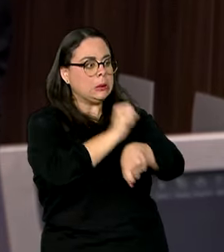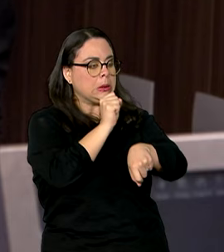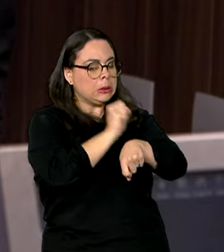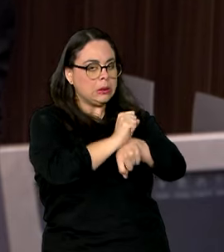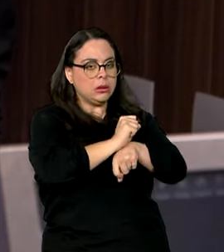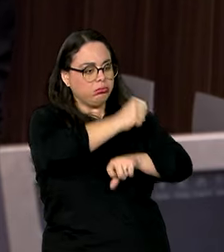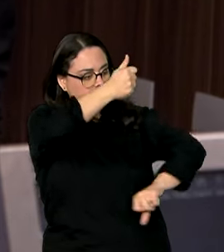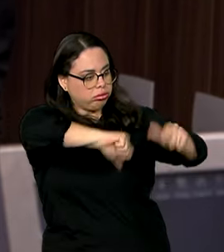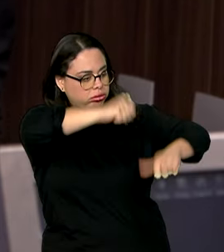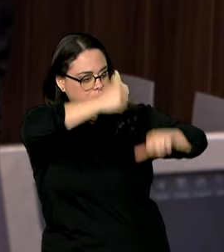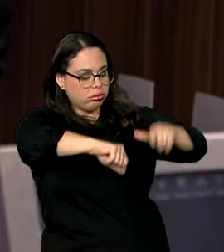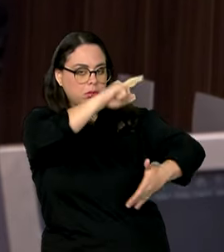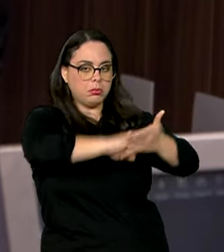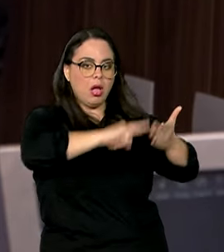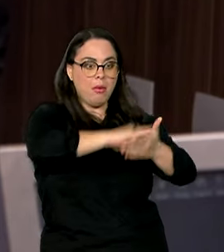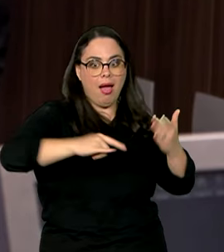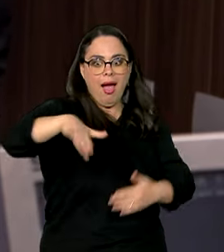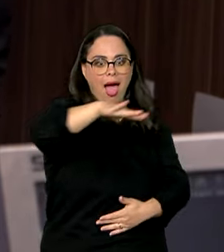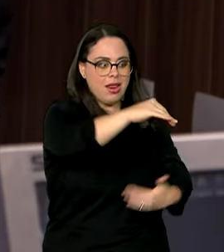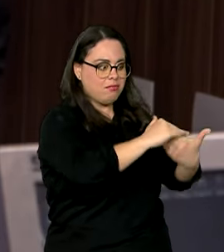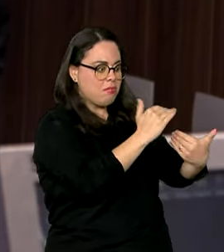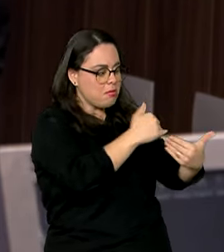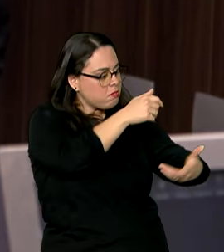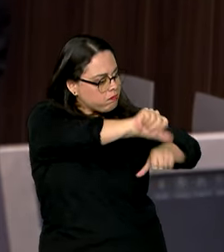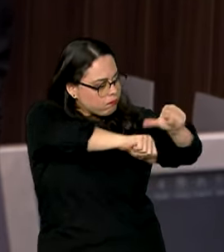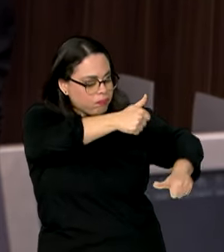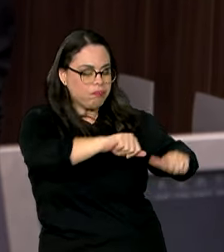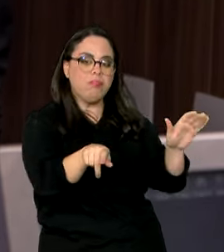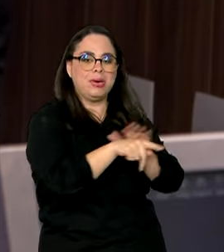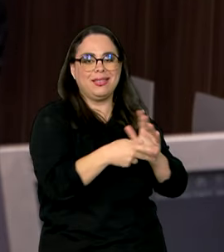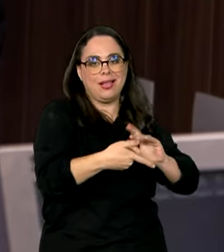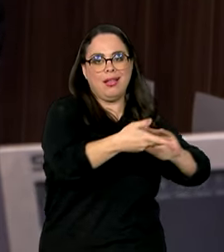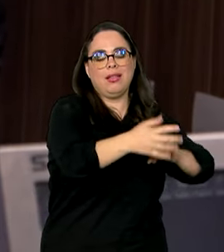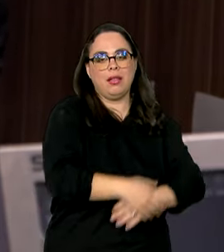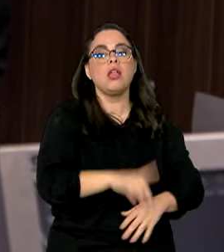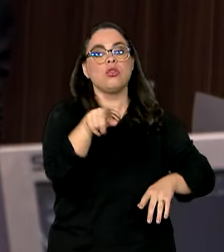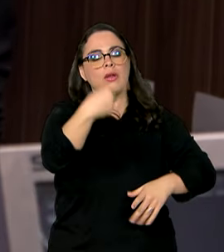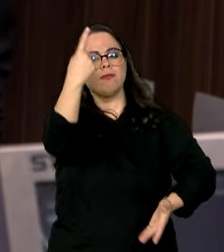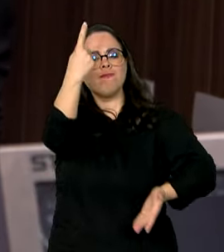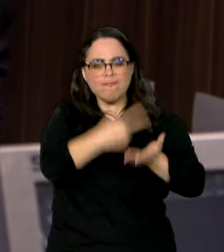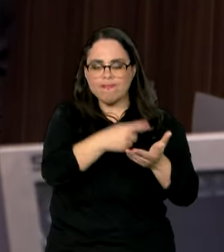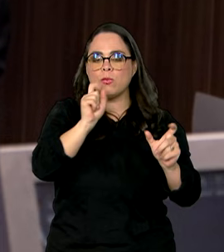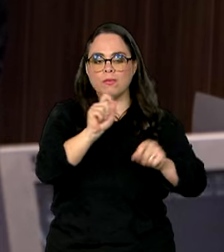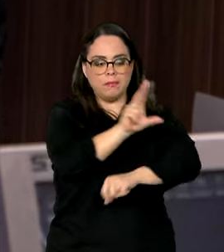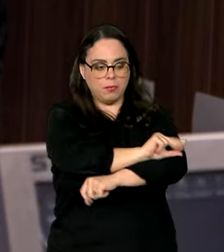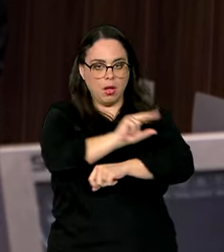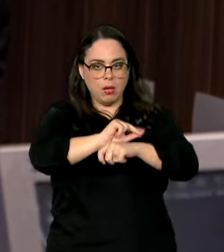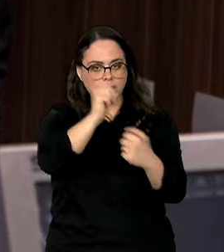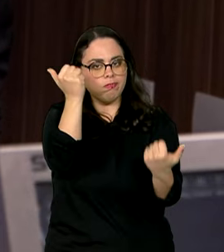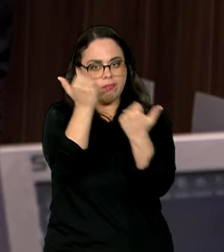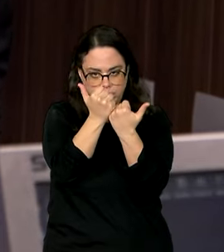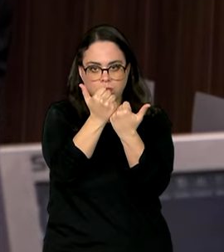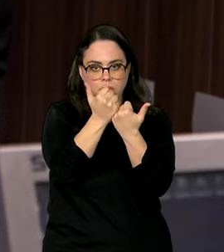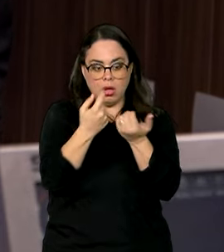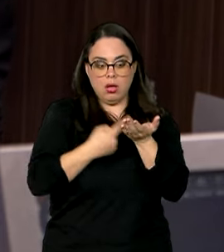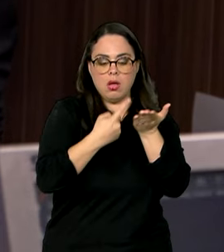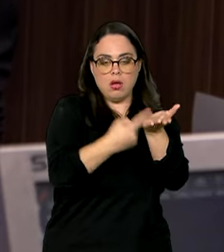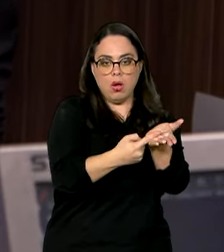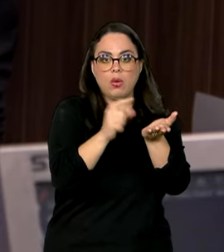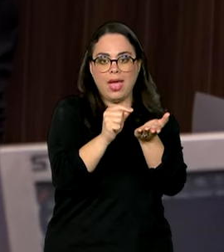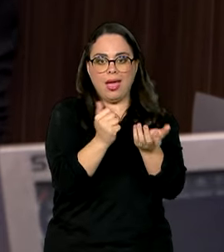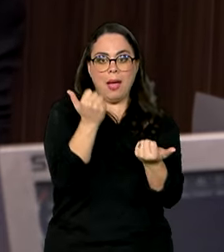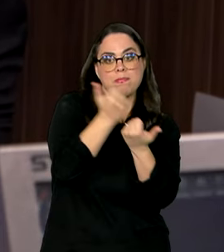análise desses órgãos reguladores. Esse programa, a gente assinou com o IBAMA, é um acordo de